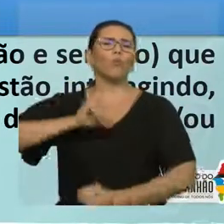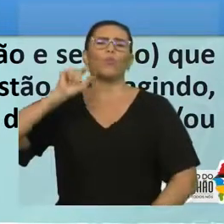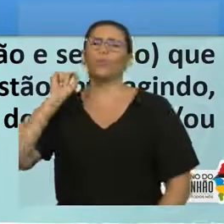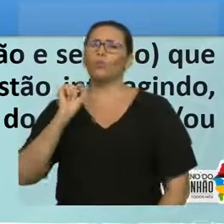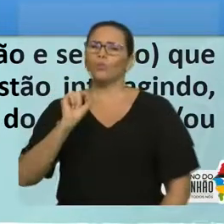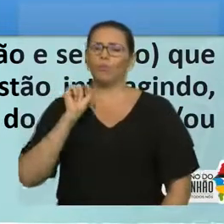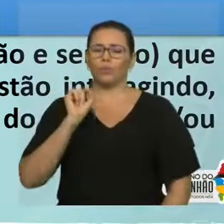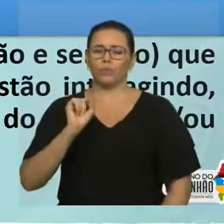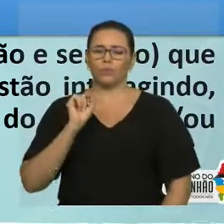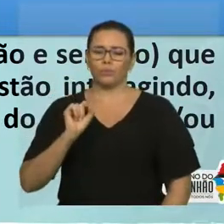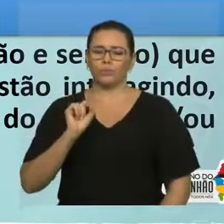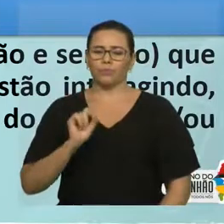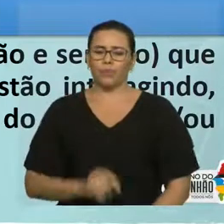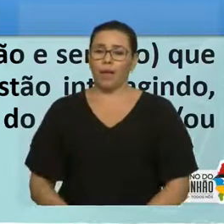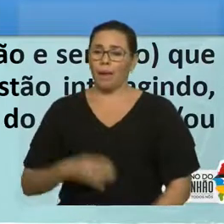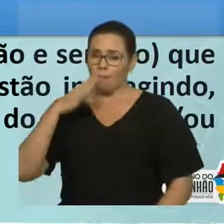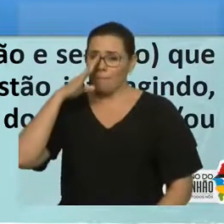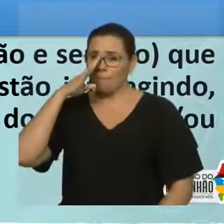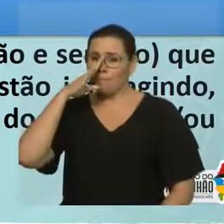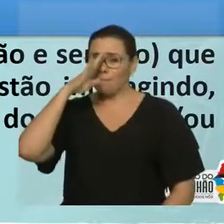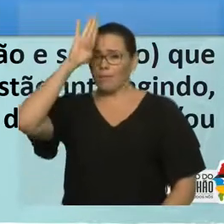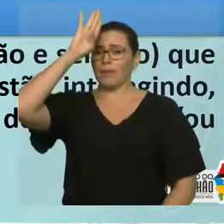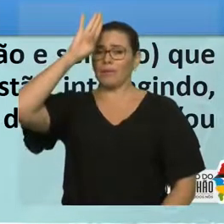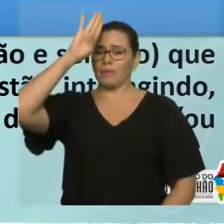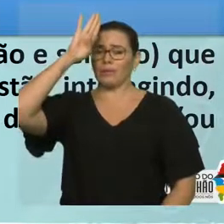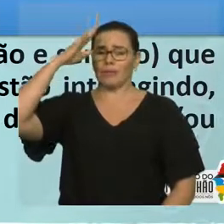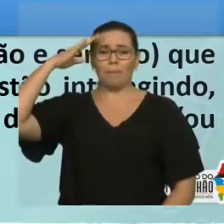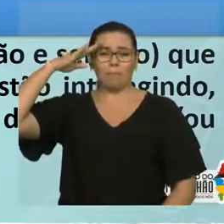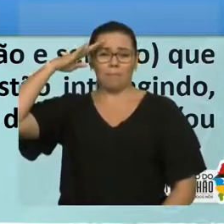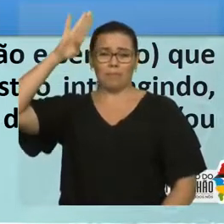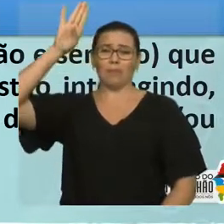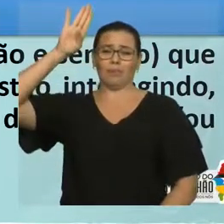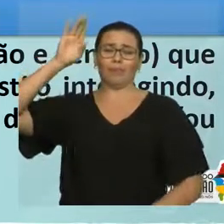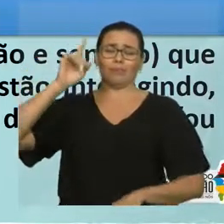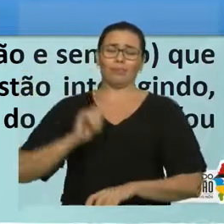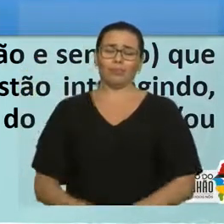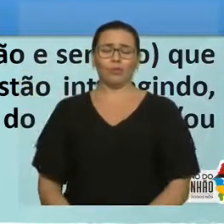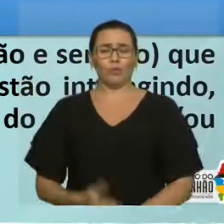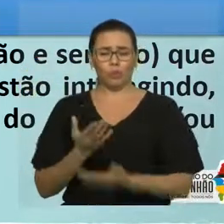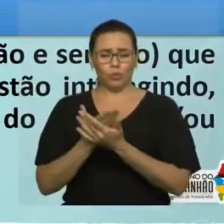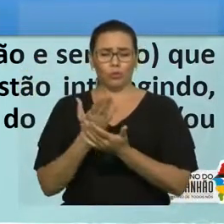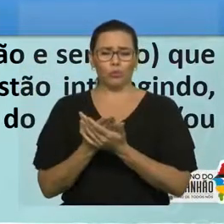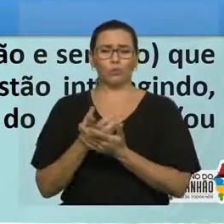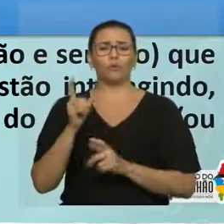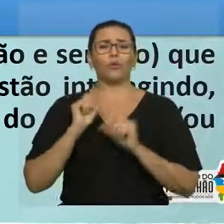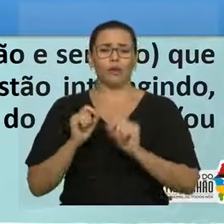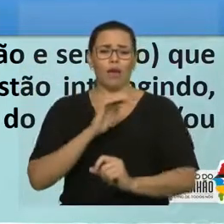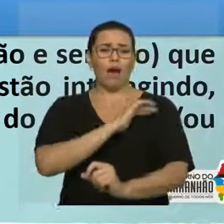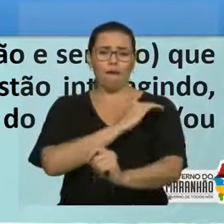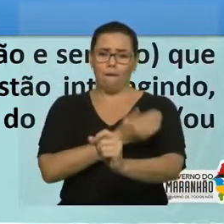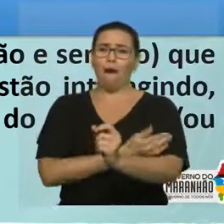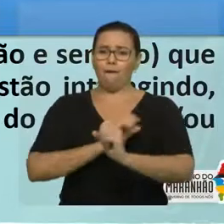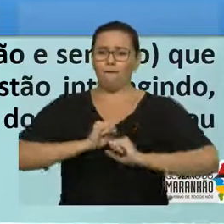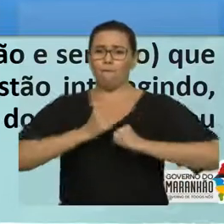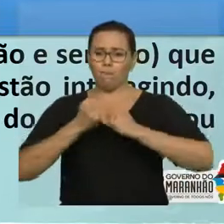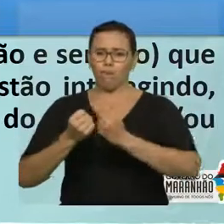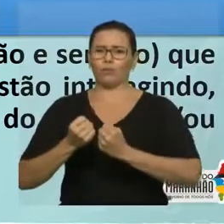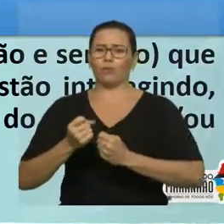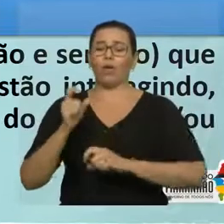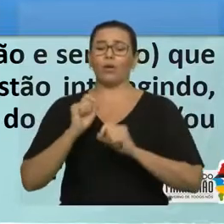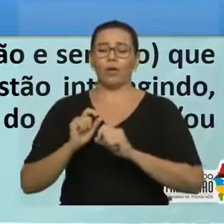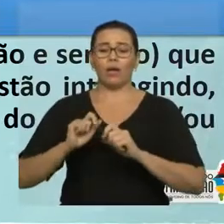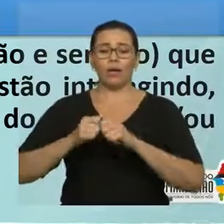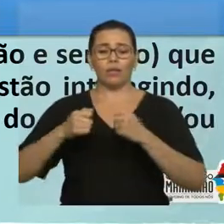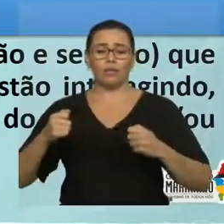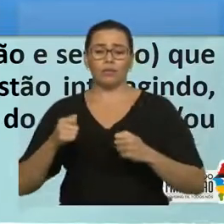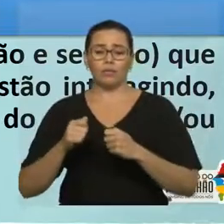eu digo assim, a parte principal desse tipo de... para esse estudo é essa grandeza chamada de força. Então, força nada mais é do que uma